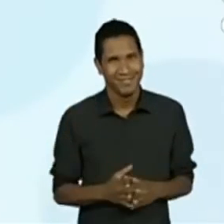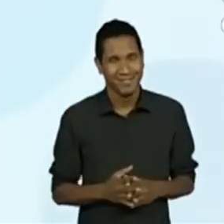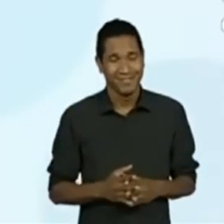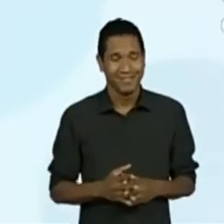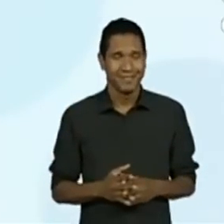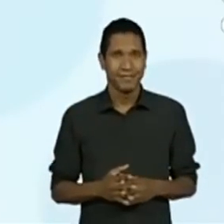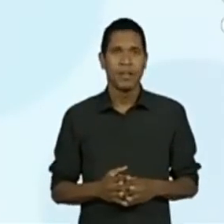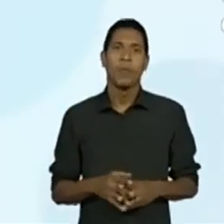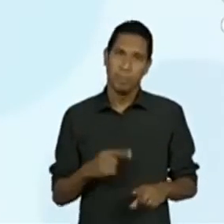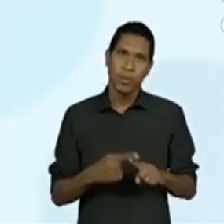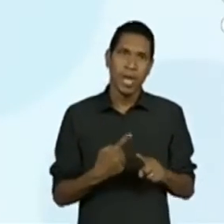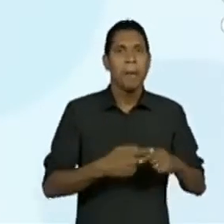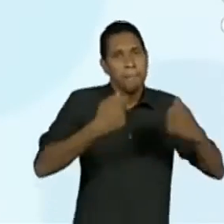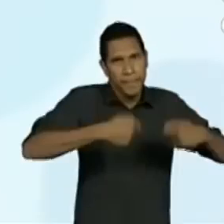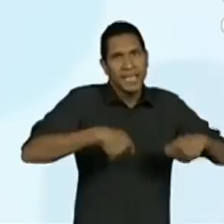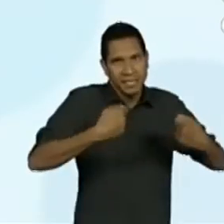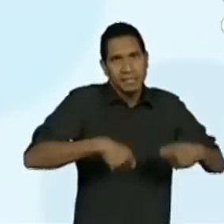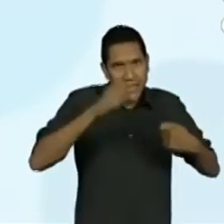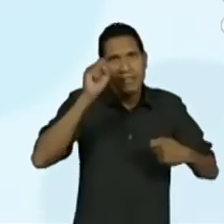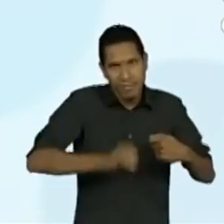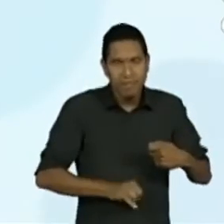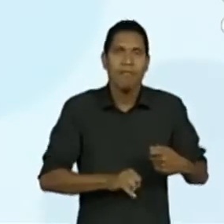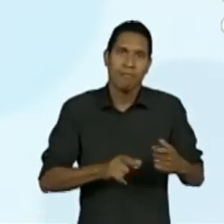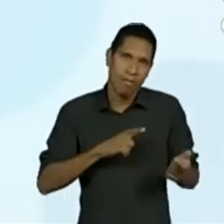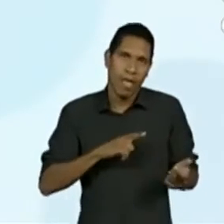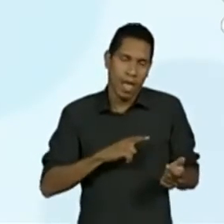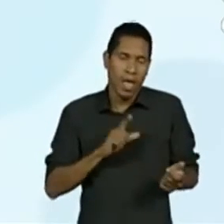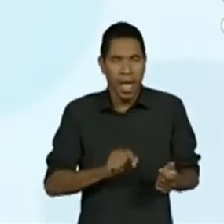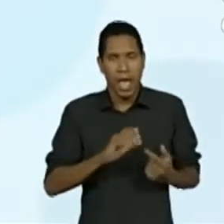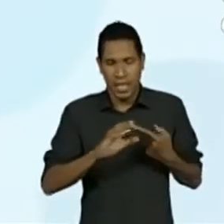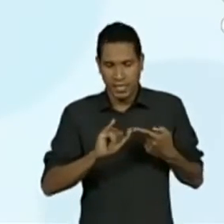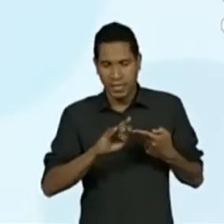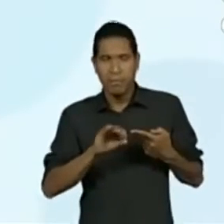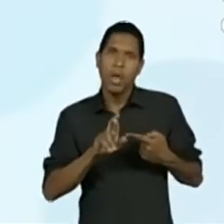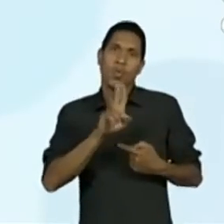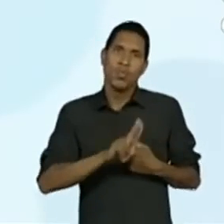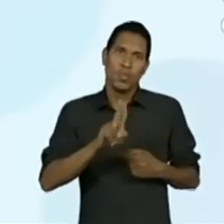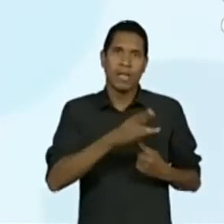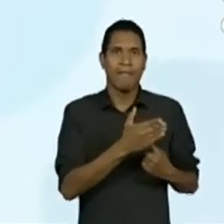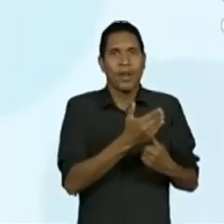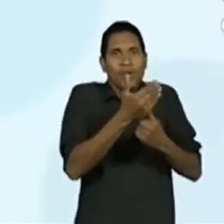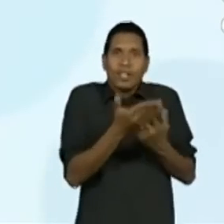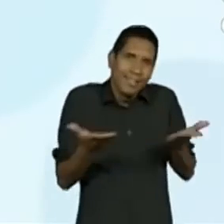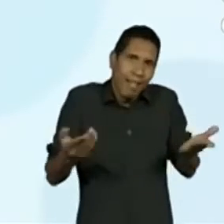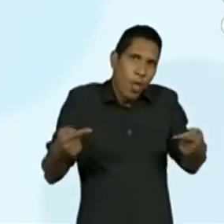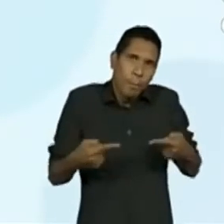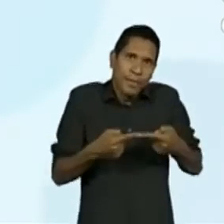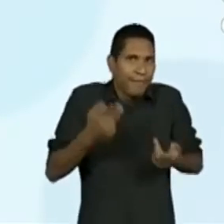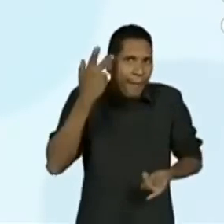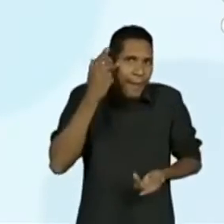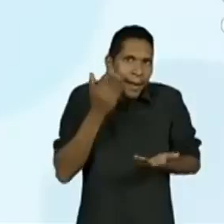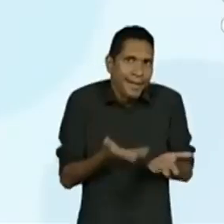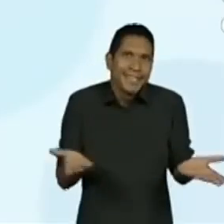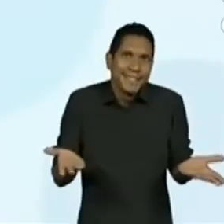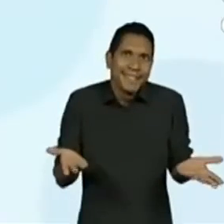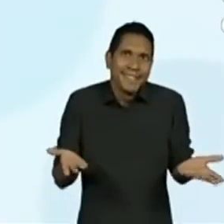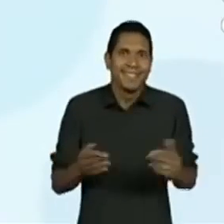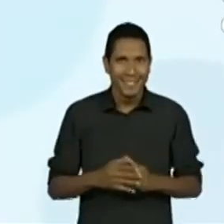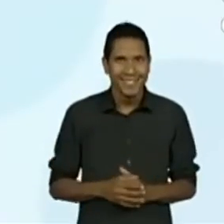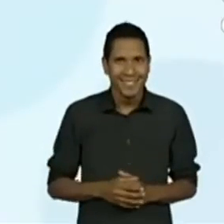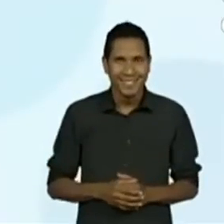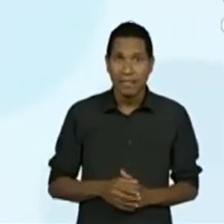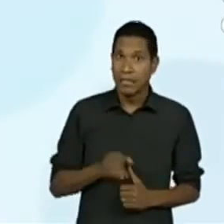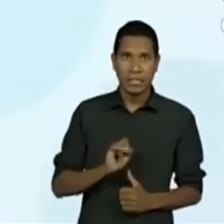E justificando, porque o cyberpoema é baseado no uso de recursos tecnológicos. Caso contrário,